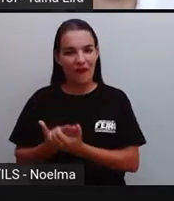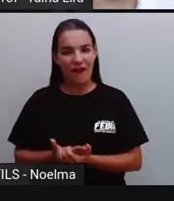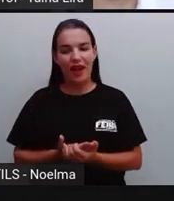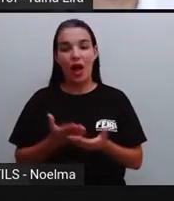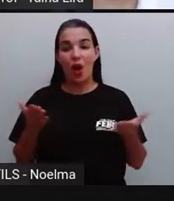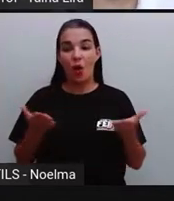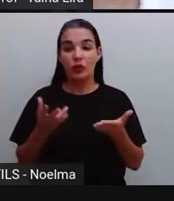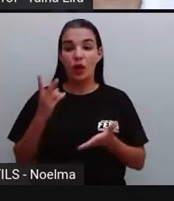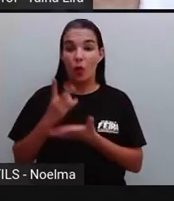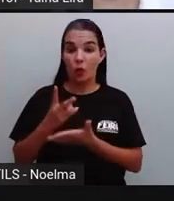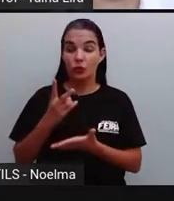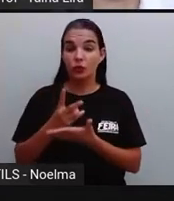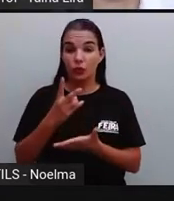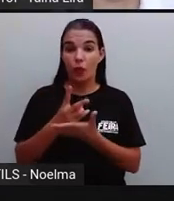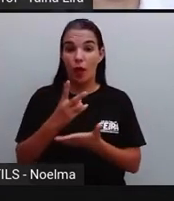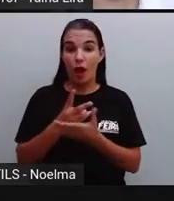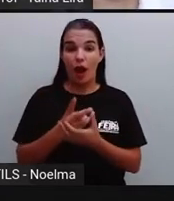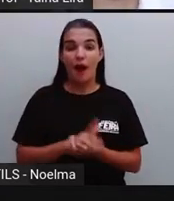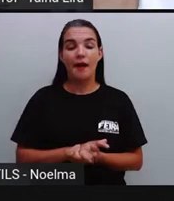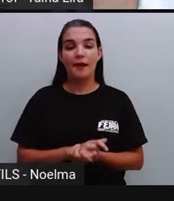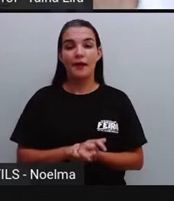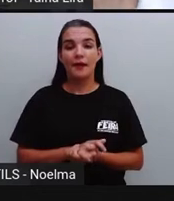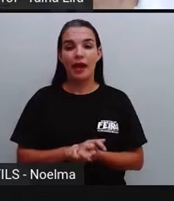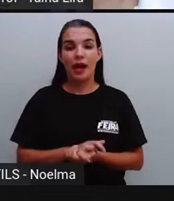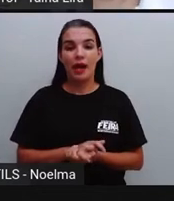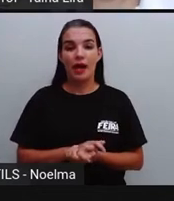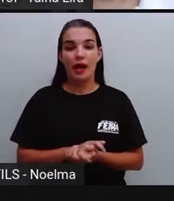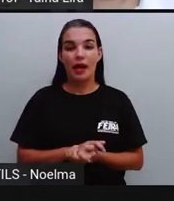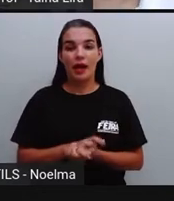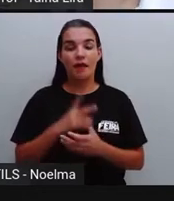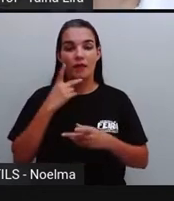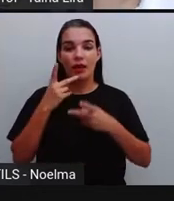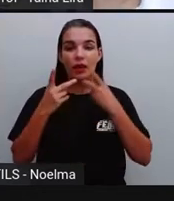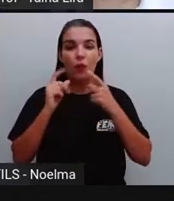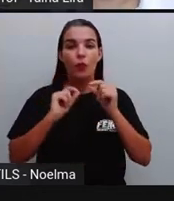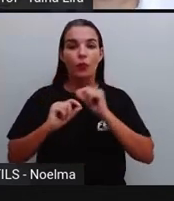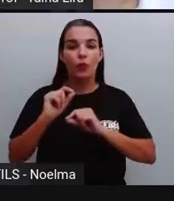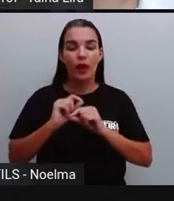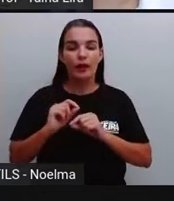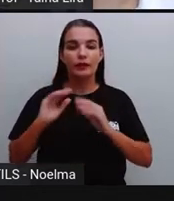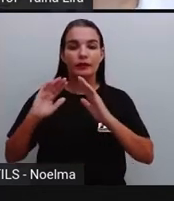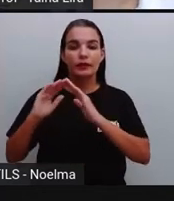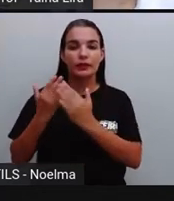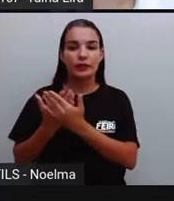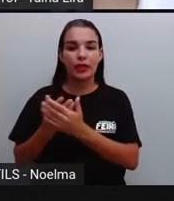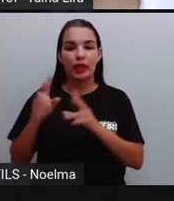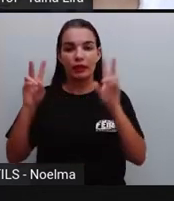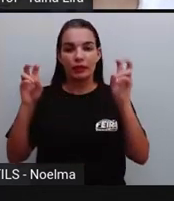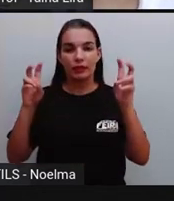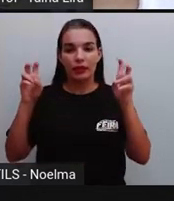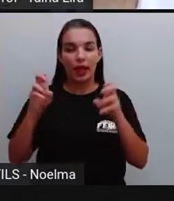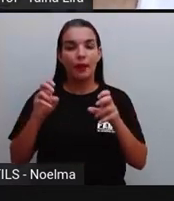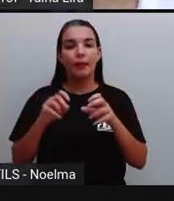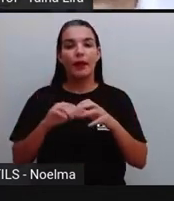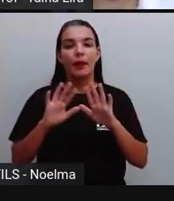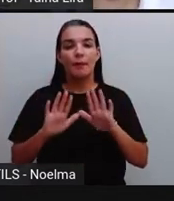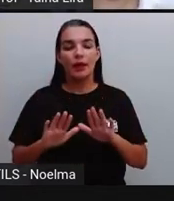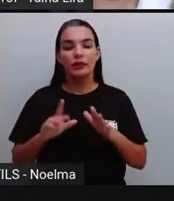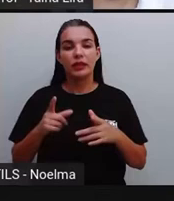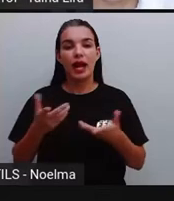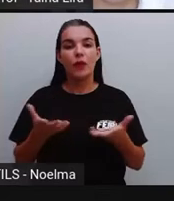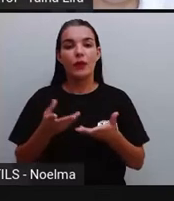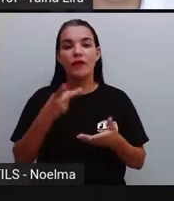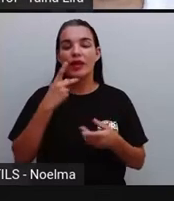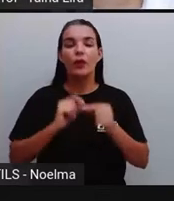nós vamos continuar falando sobre a escola, só que hoje nós vamos falar um pouquinho da